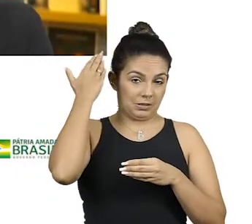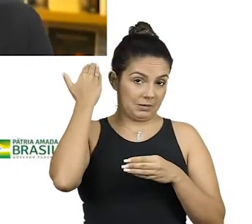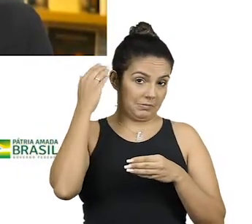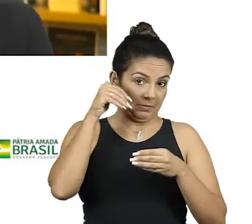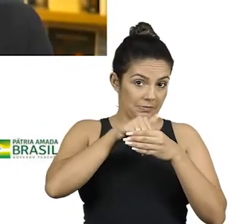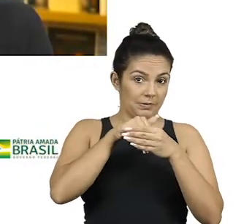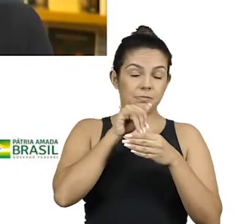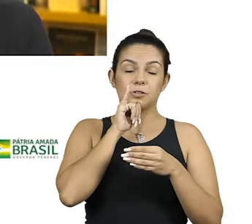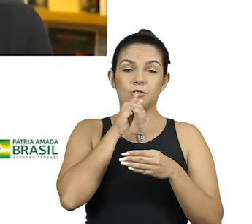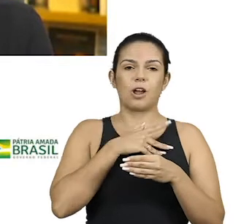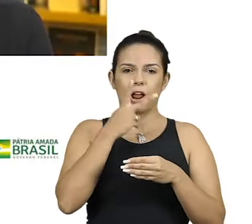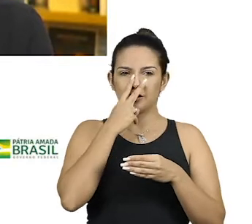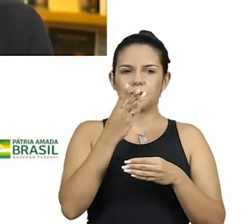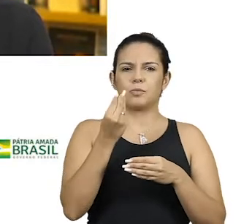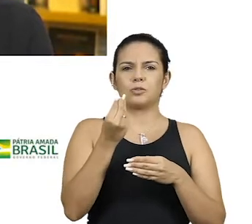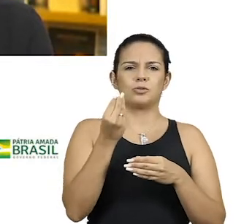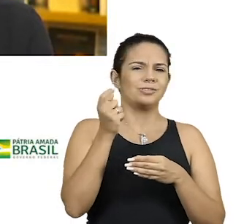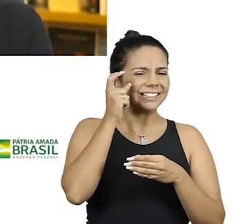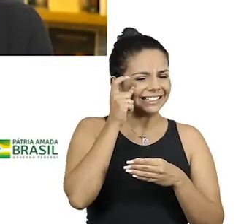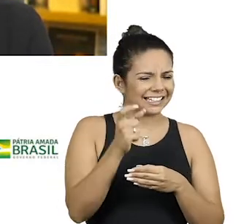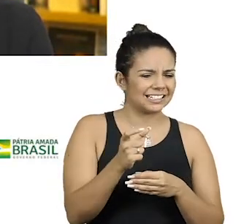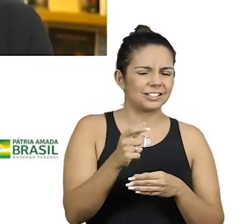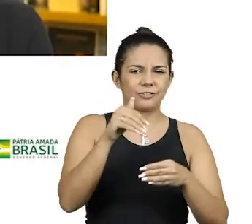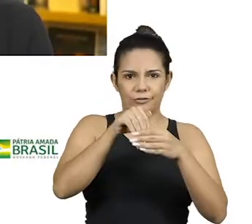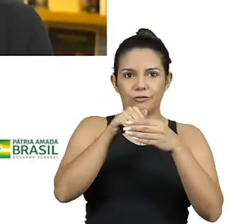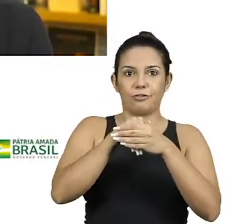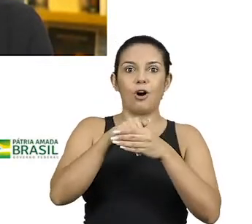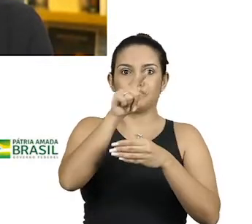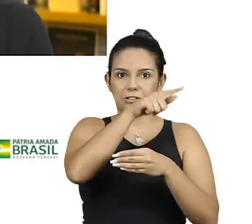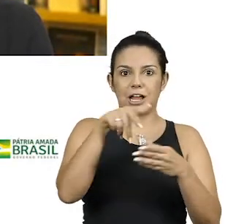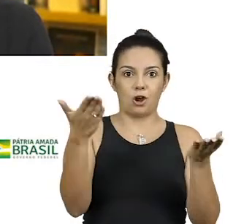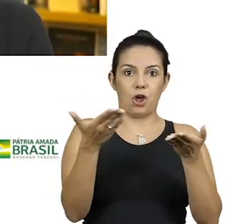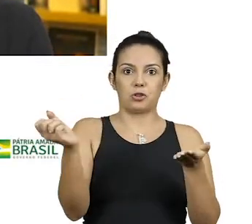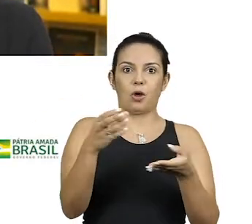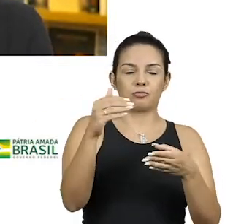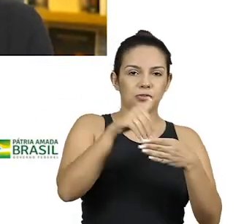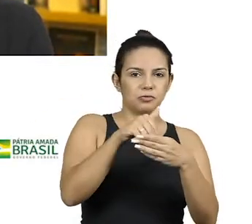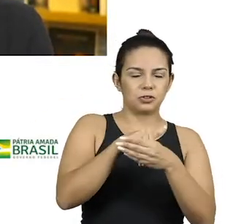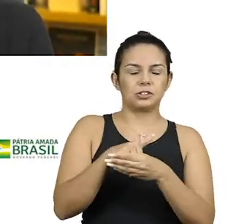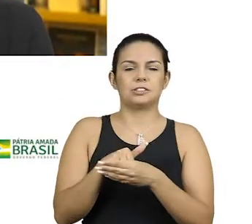mas eu achei muito interessante o resultado dessas eleições.